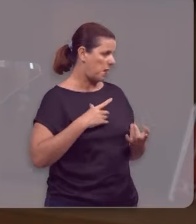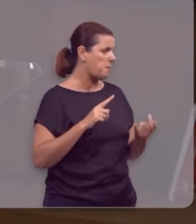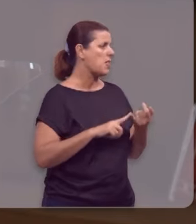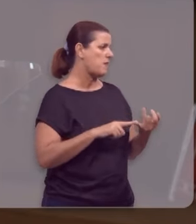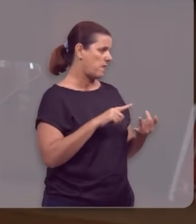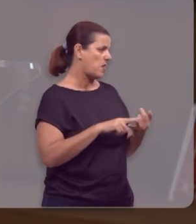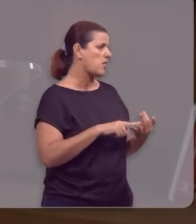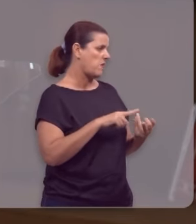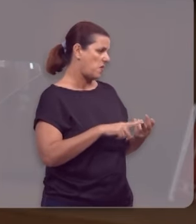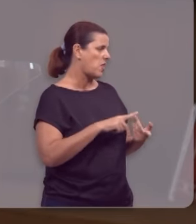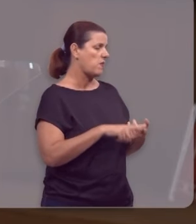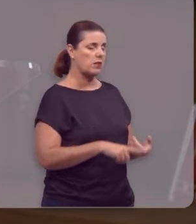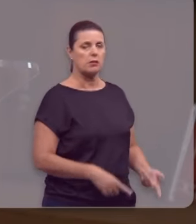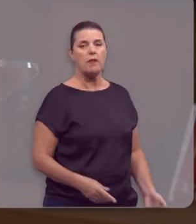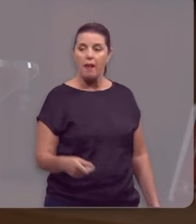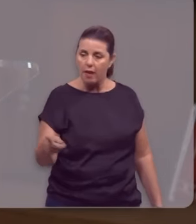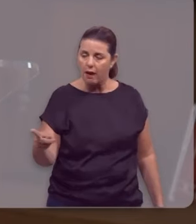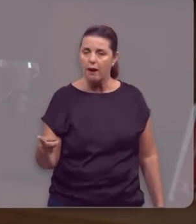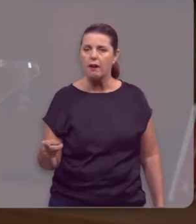na fonte, resolva o problema.